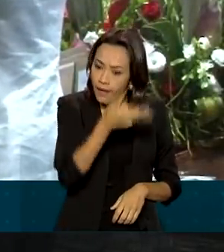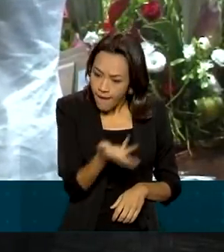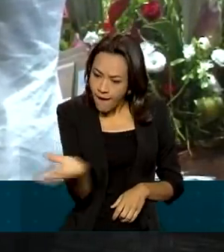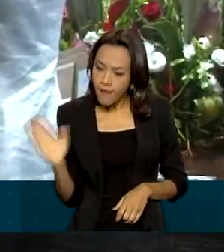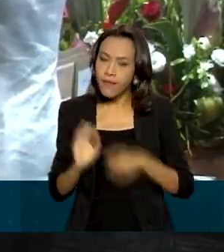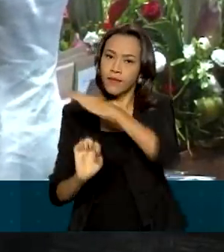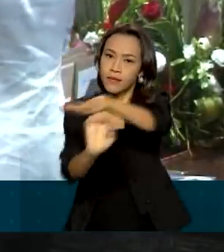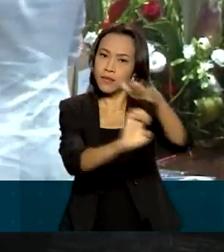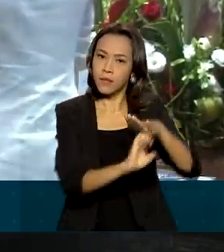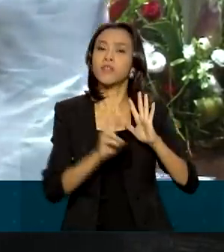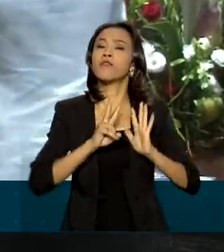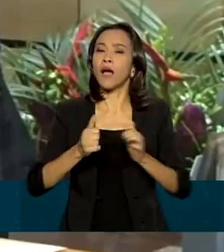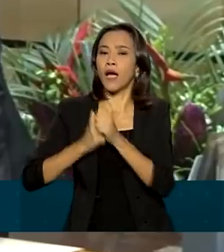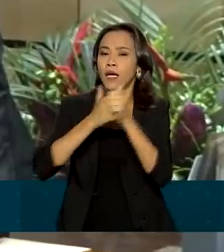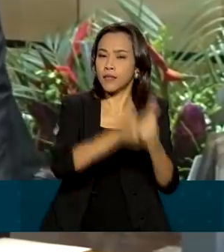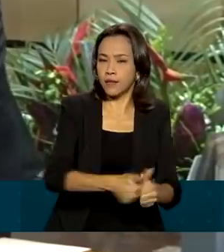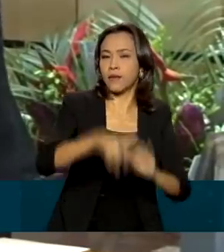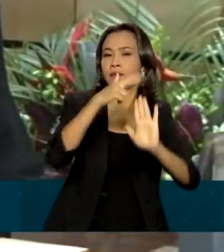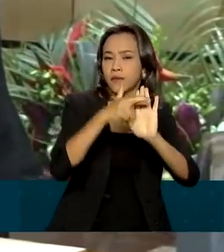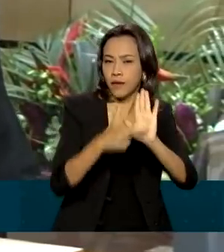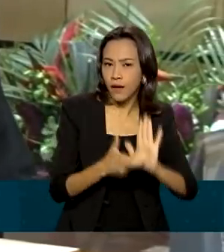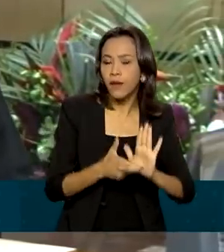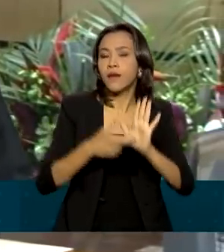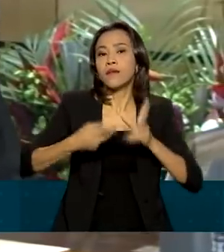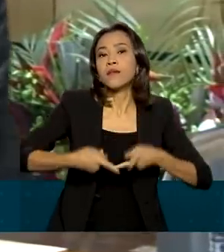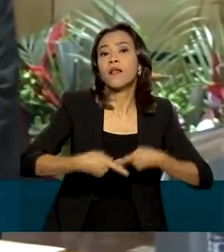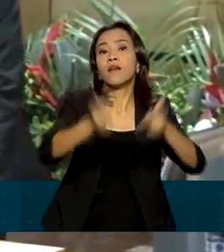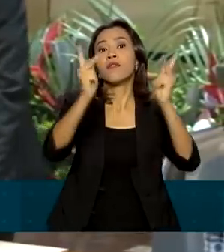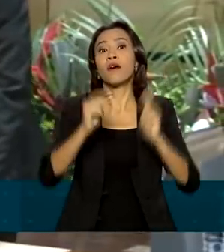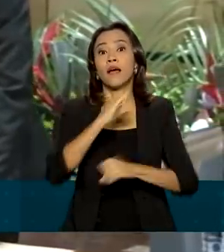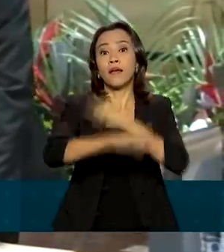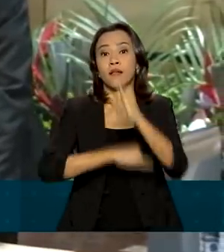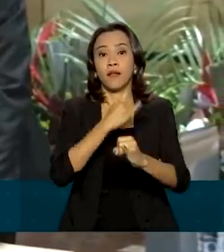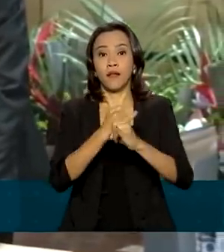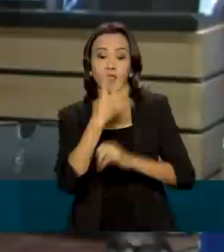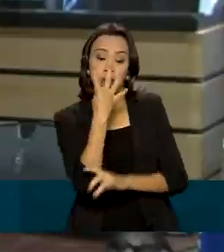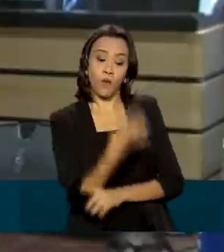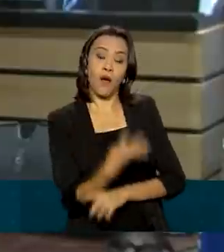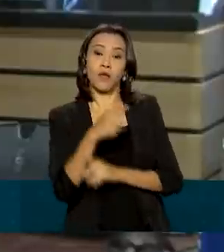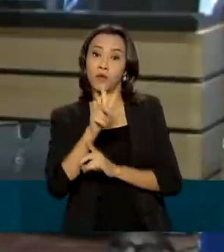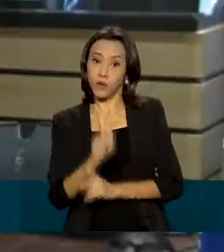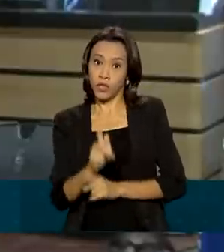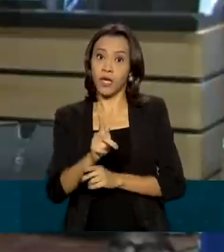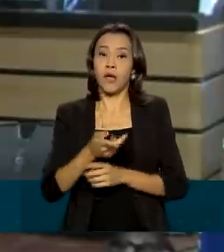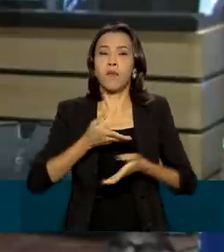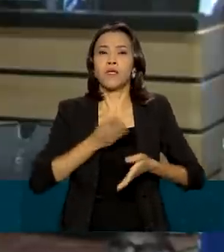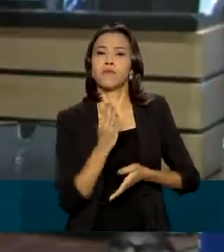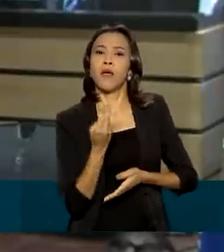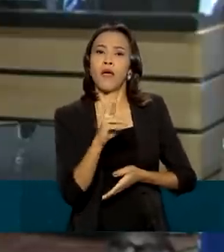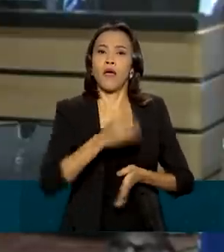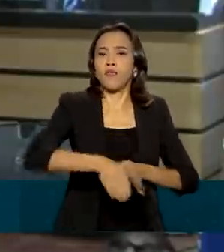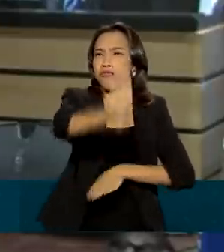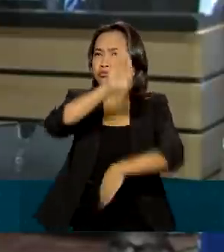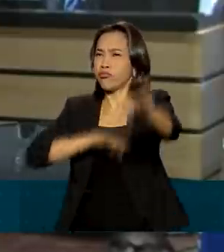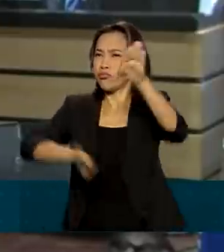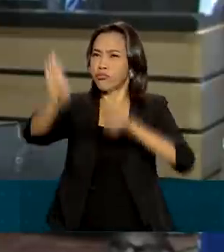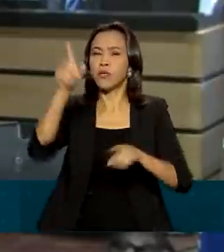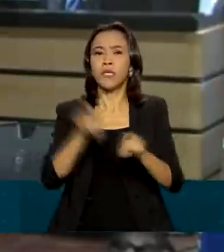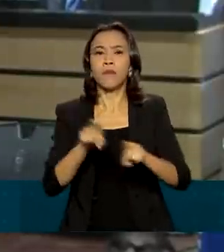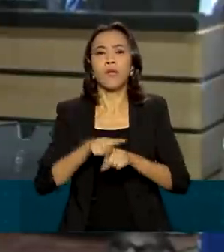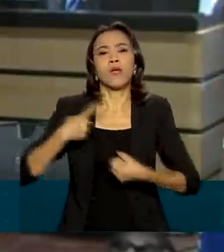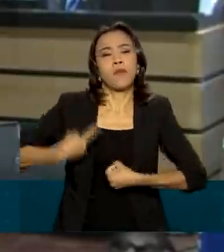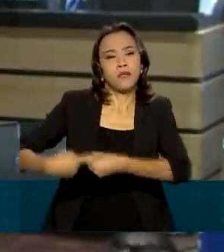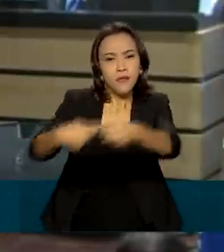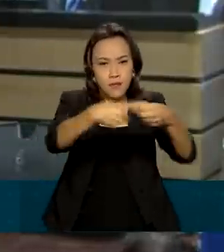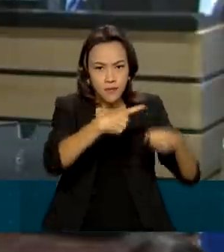obrigações, como eu disse, inclusive levar a internet 4G para as estradas, para as rodovias do país, também para as pequenas localidades, cerca